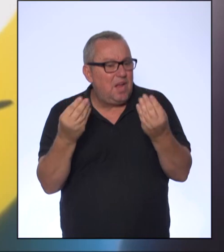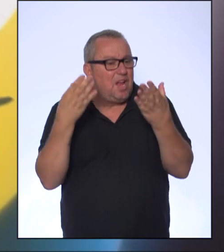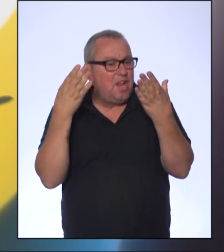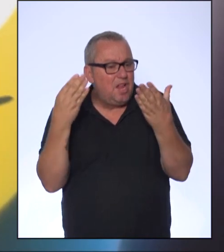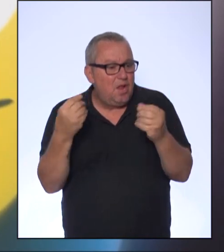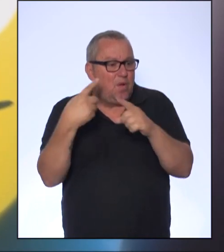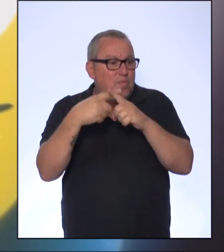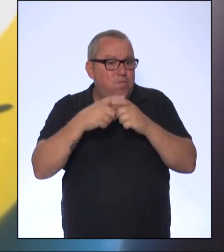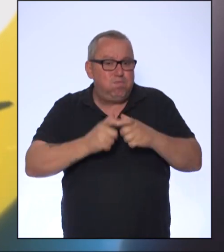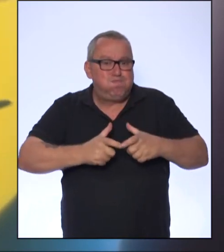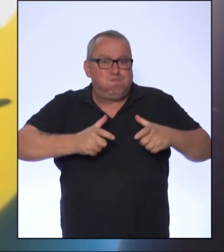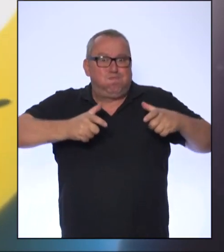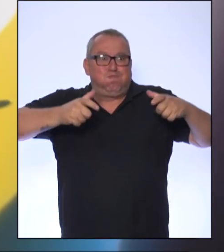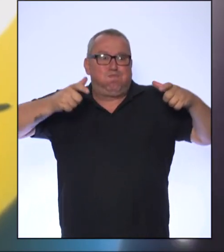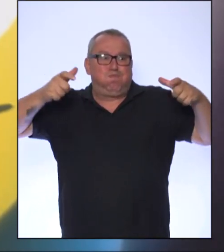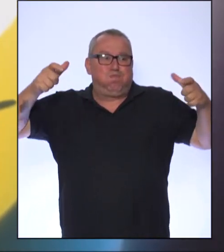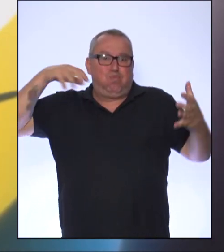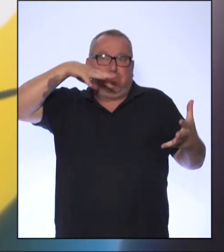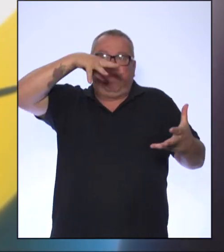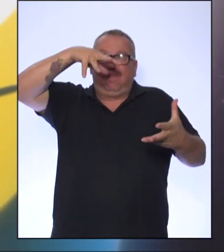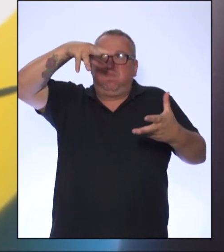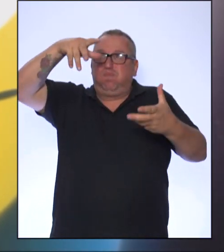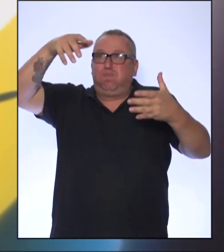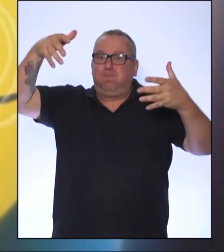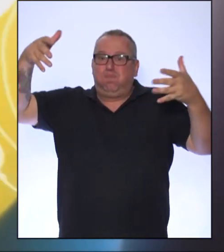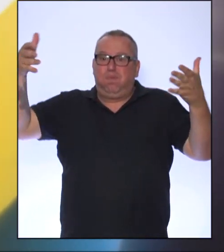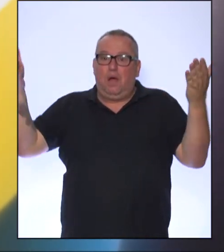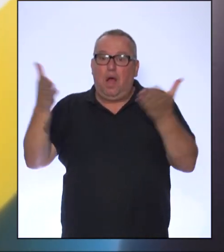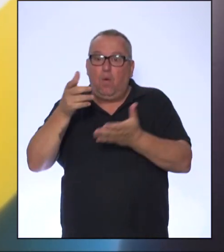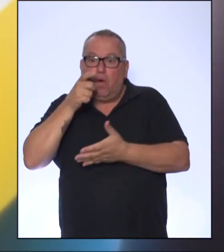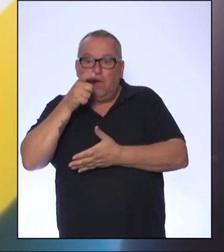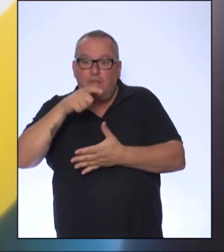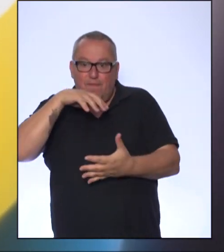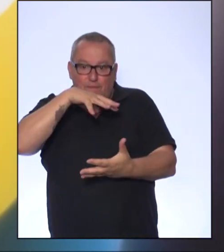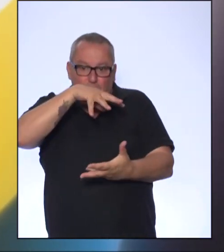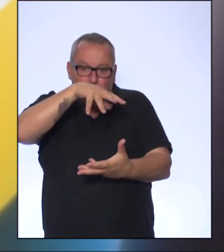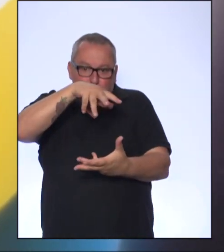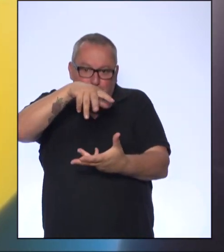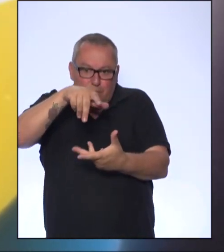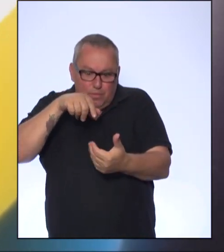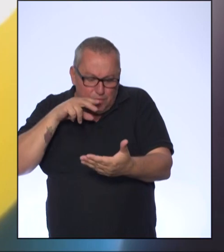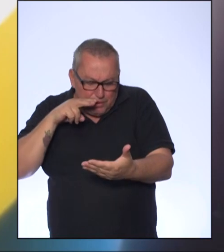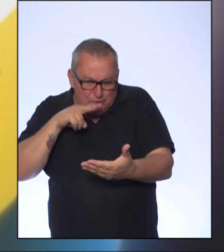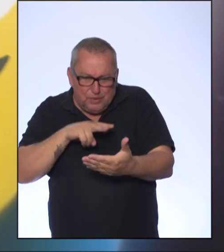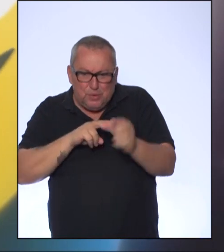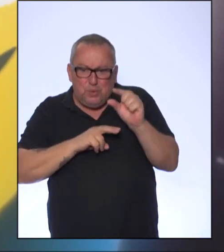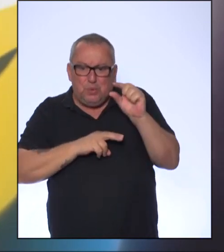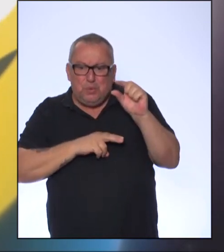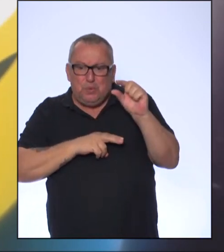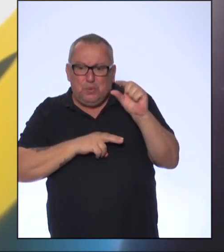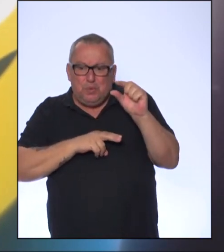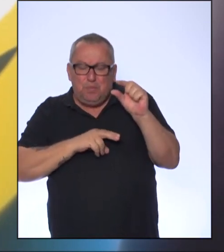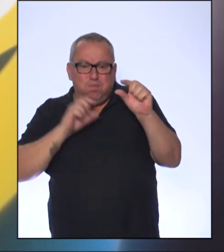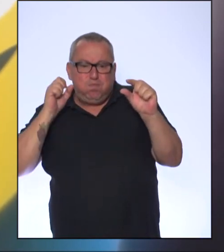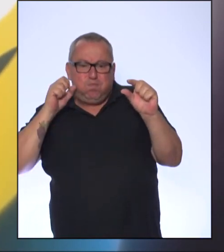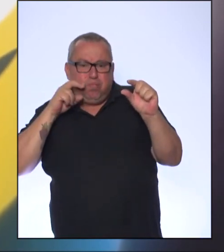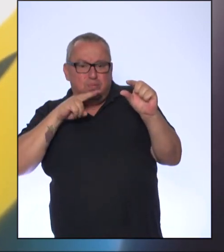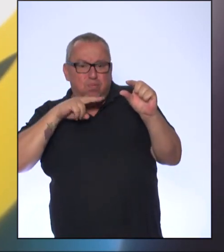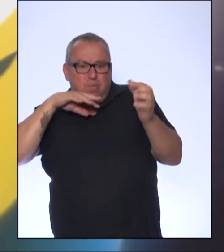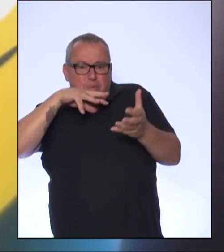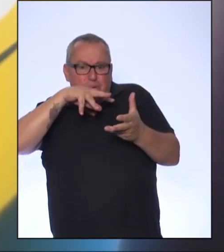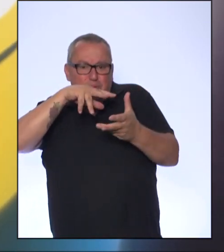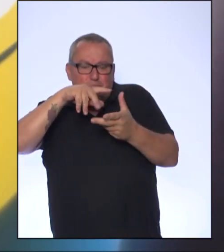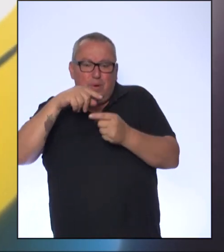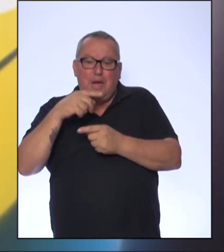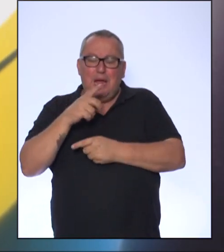espaço é bem grande e agora você vê a Terra. Uma pequena ilha no espaço, uma composição de